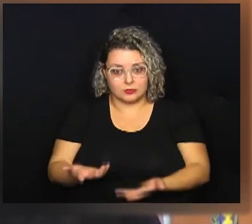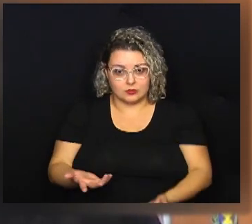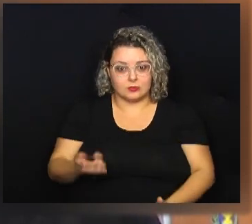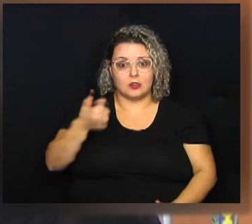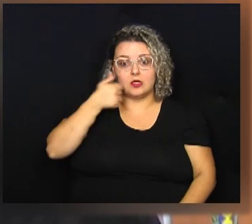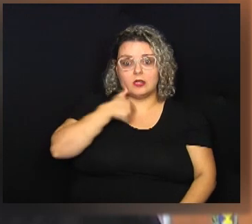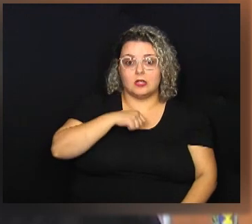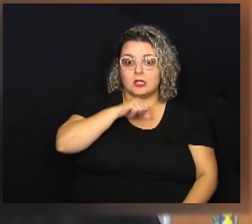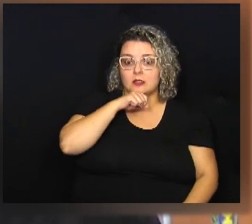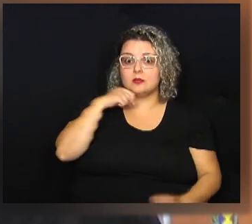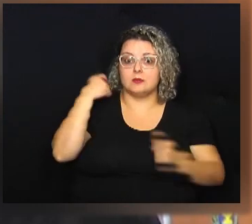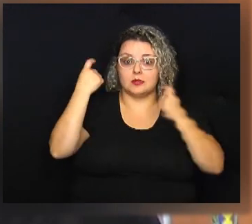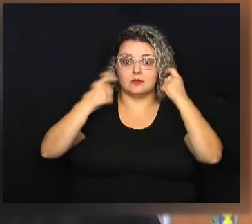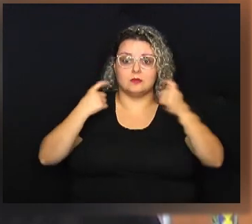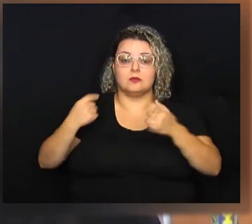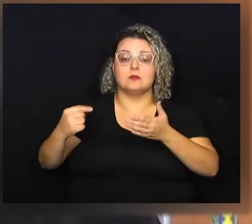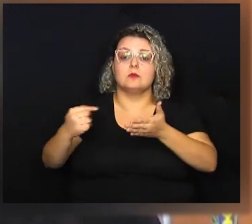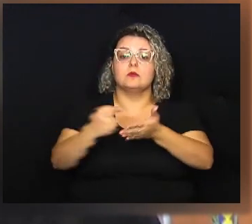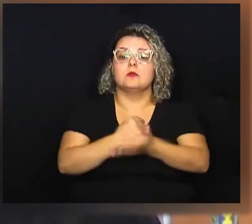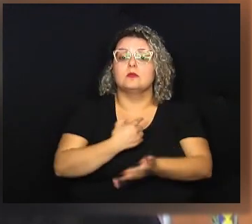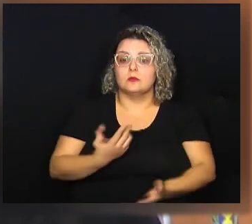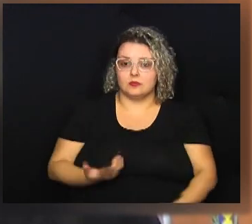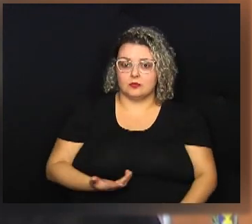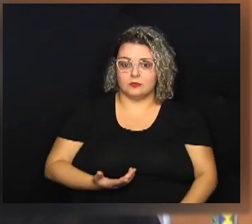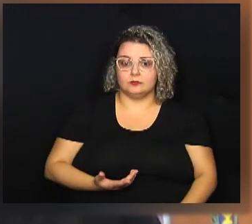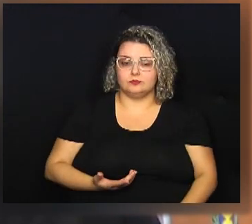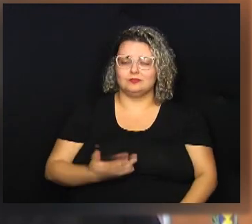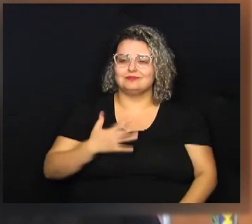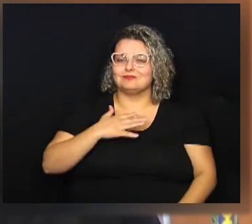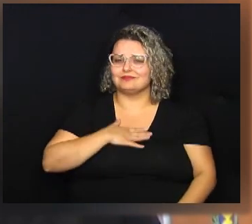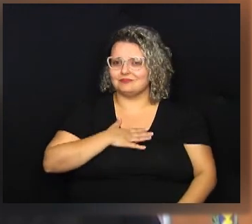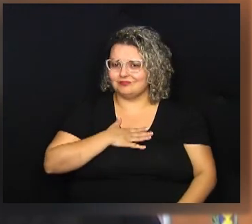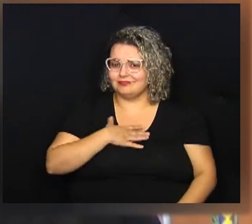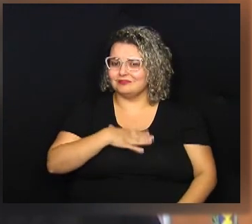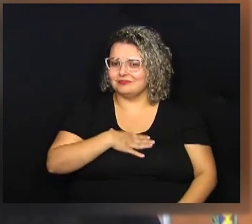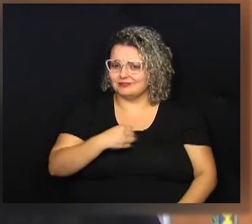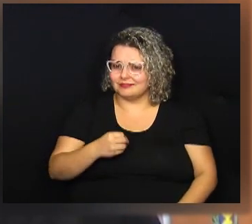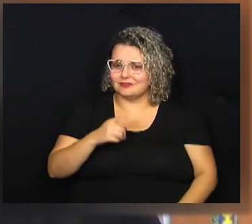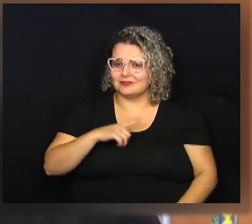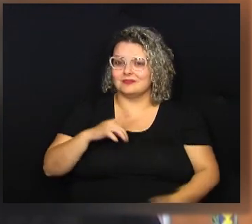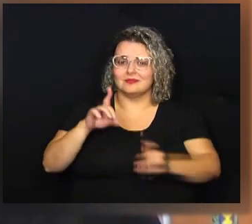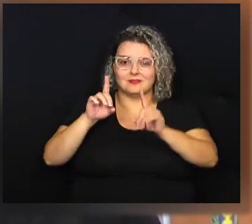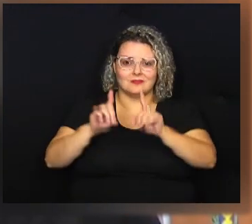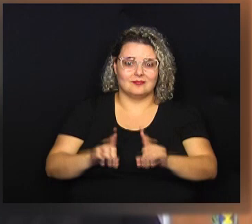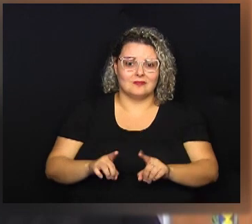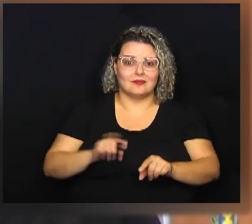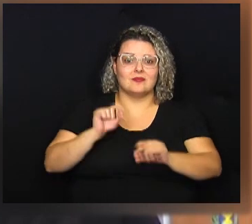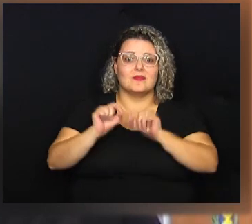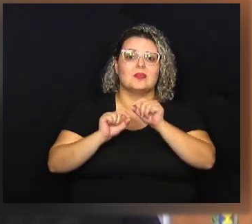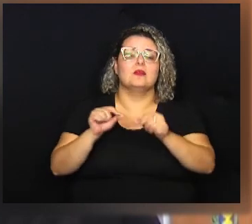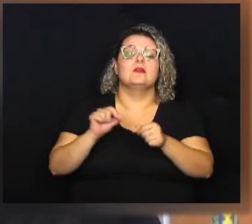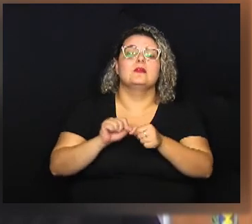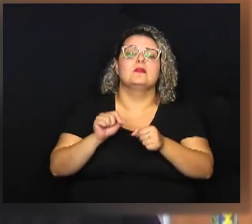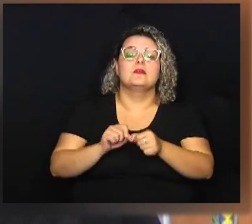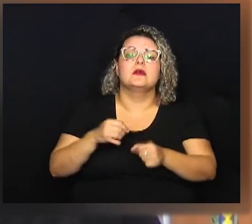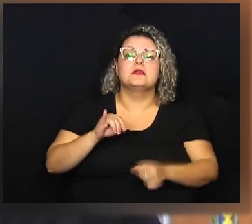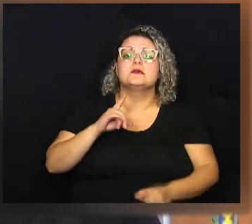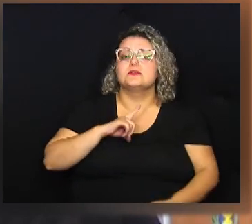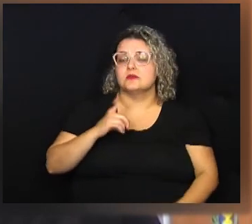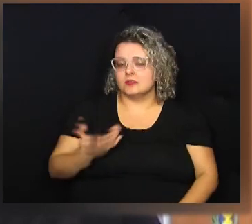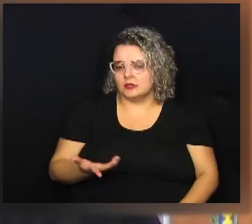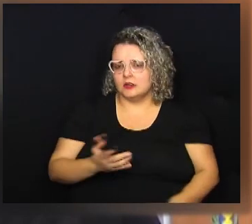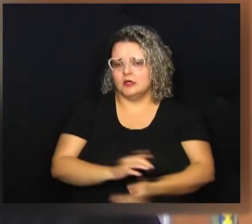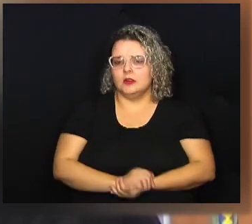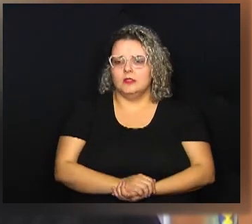Deveres, as mães preocupadas, elas perguntam, será que meu filho vai ter alguma deficiência? O que eu